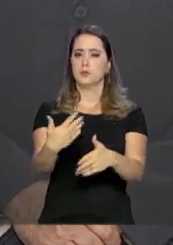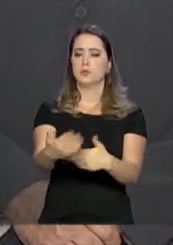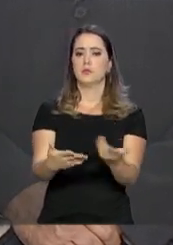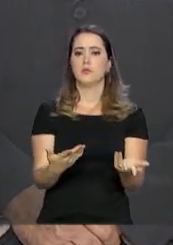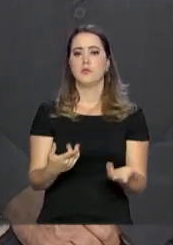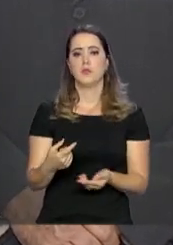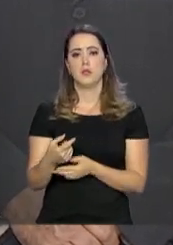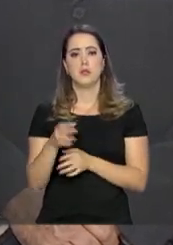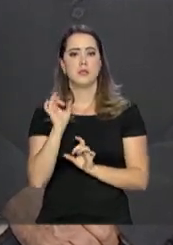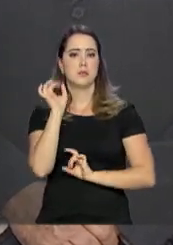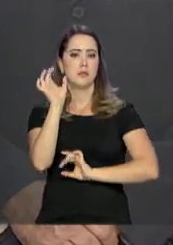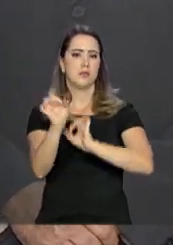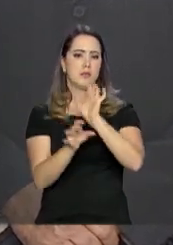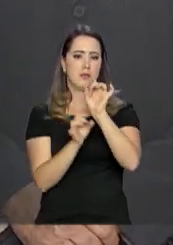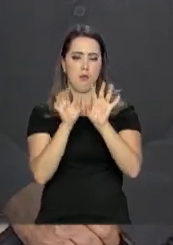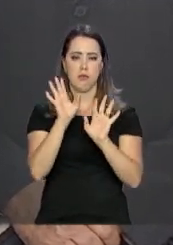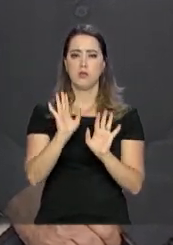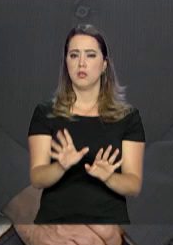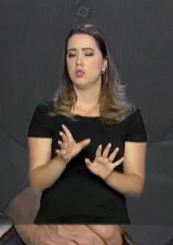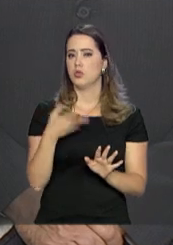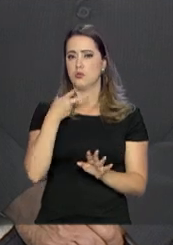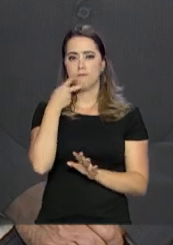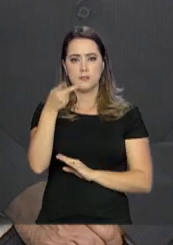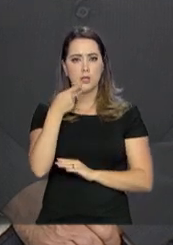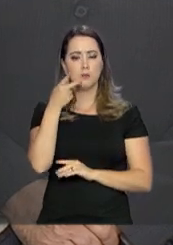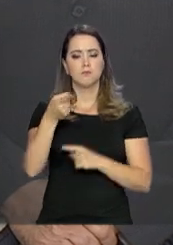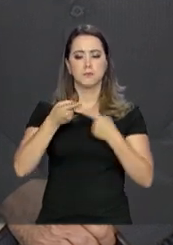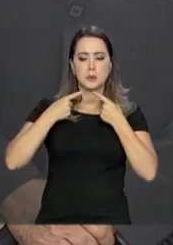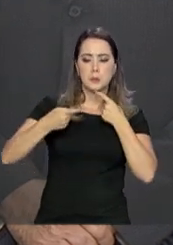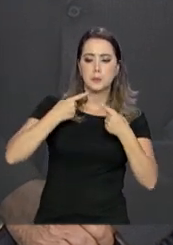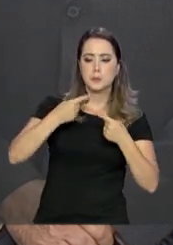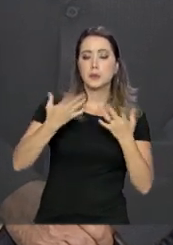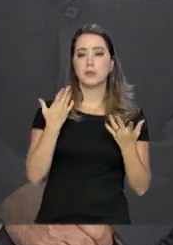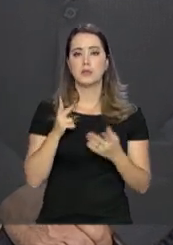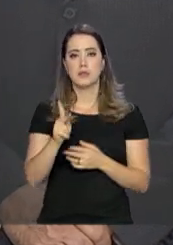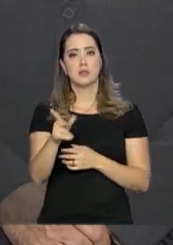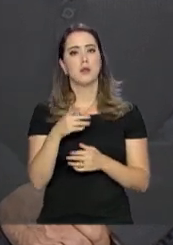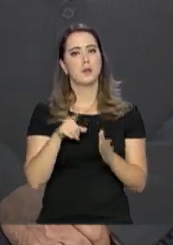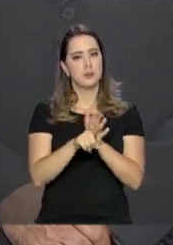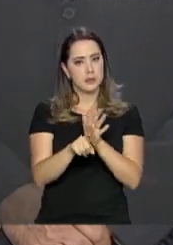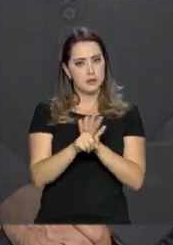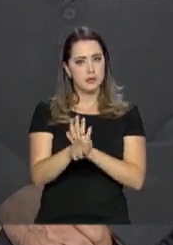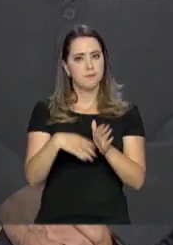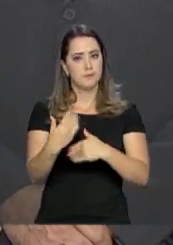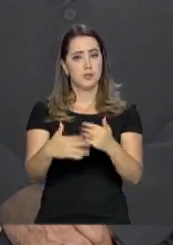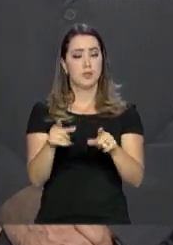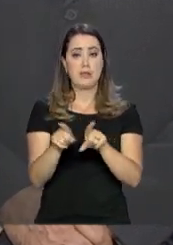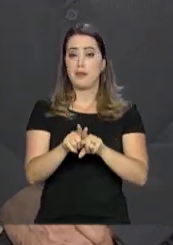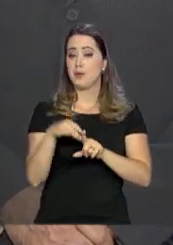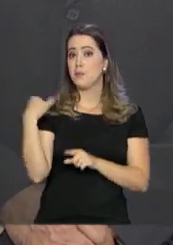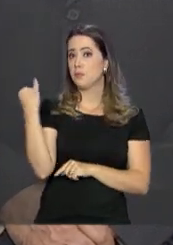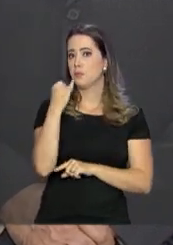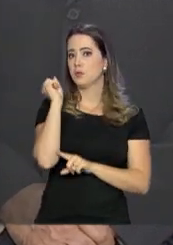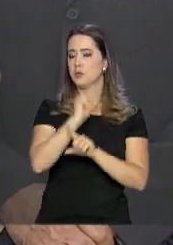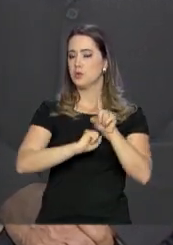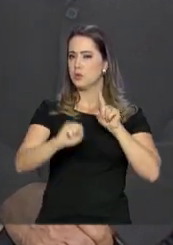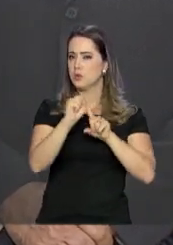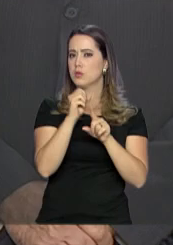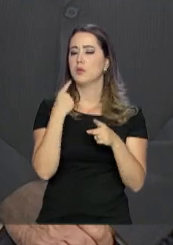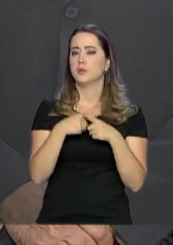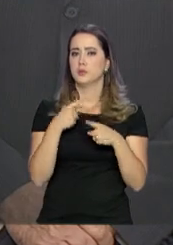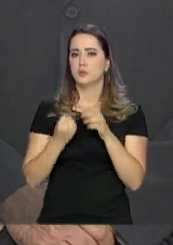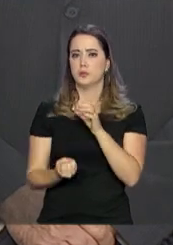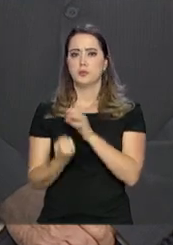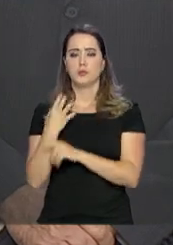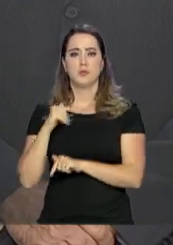Eu vi que foi a tônica de todas as discussões ao longo desse período. Mas também tem uma função social extraordinária, porque é geradora